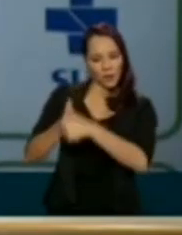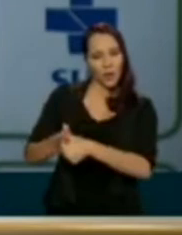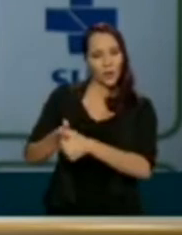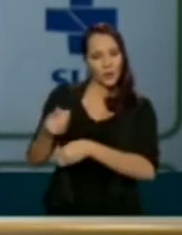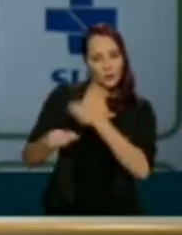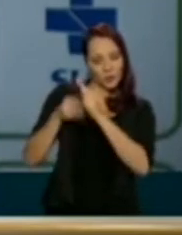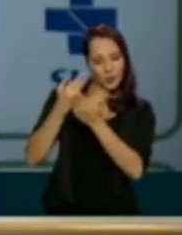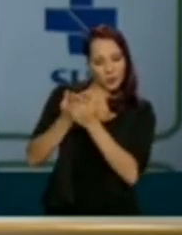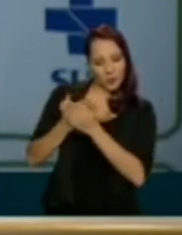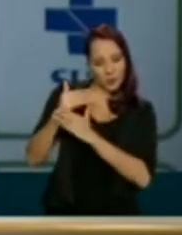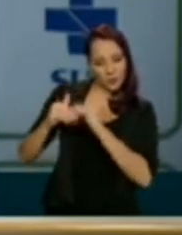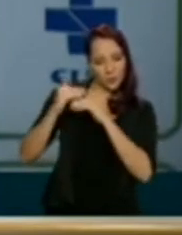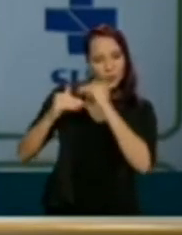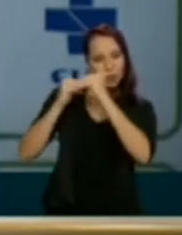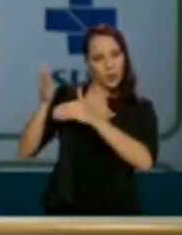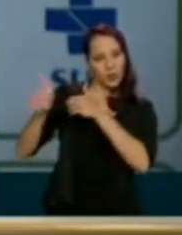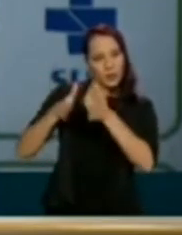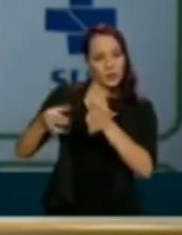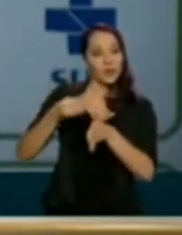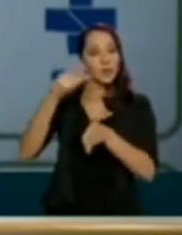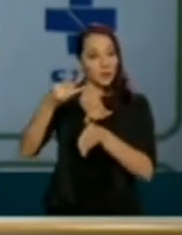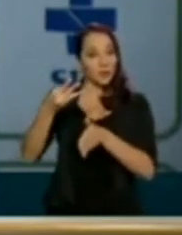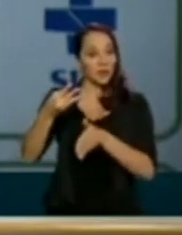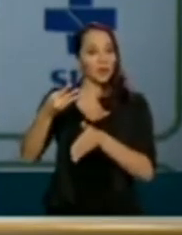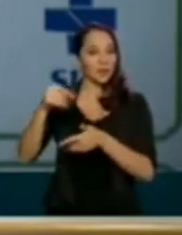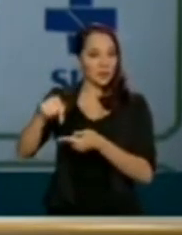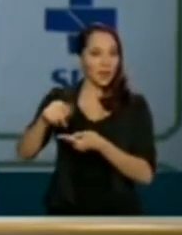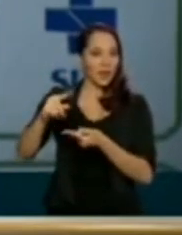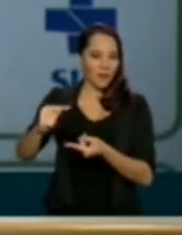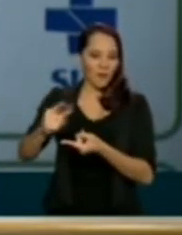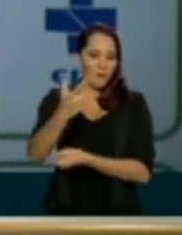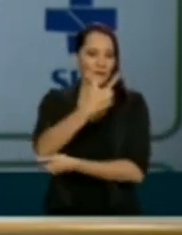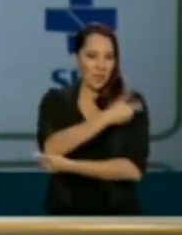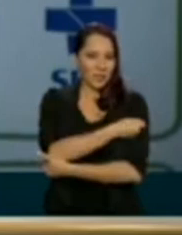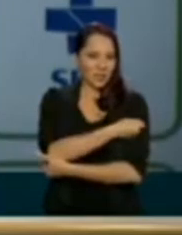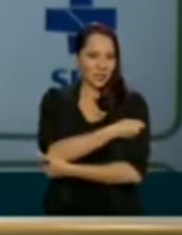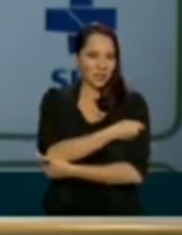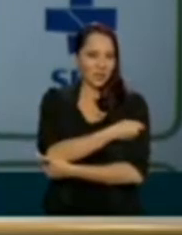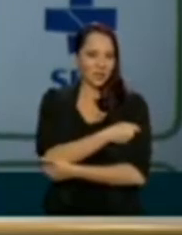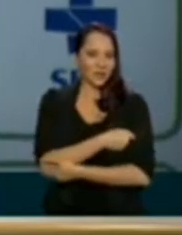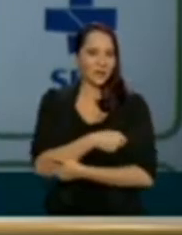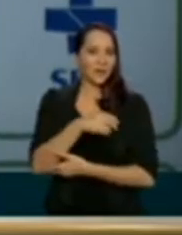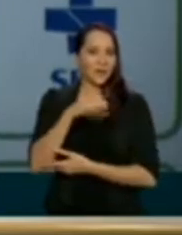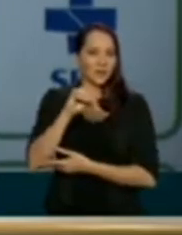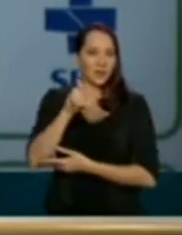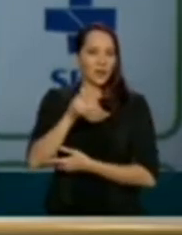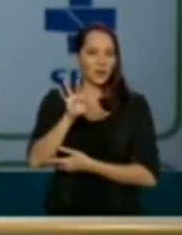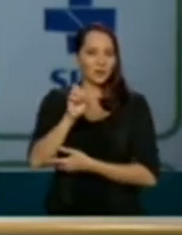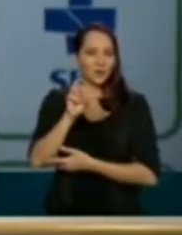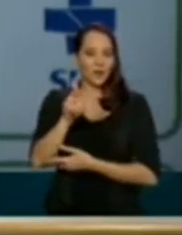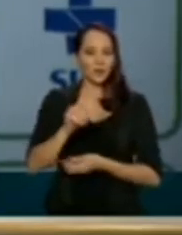evolução da fase 3. da vacina de Oxford.